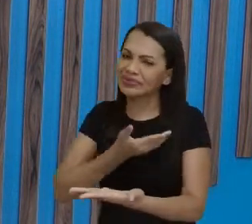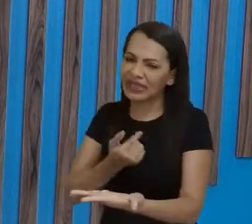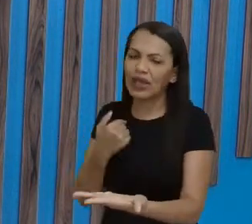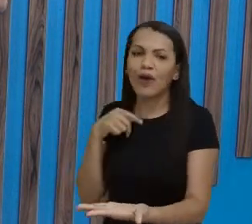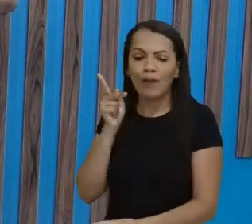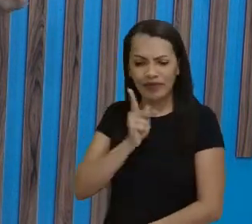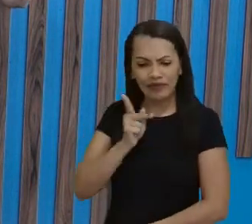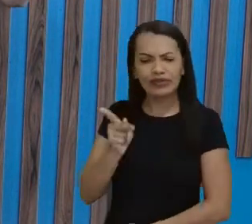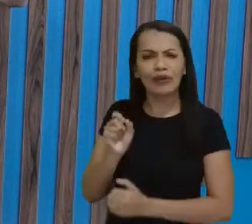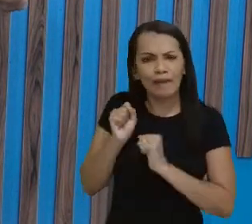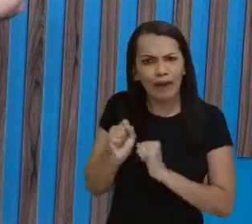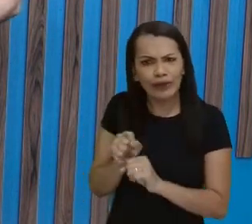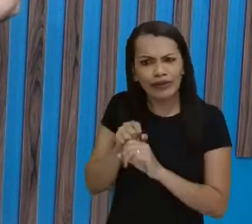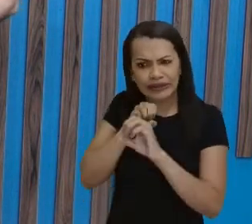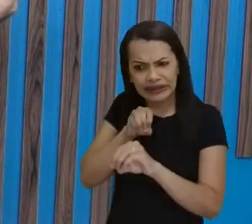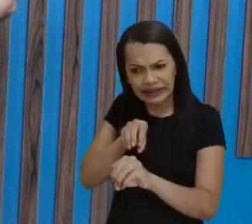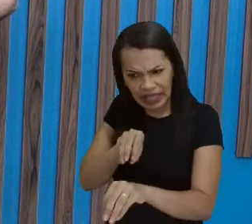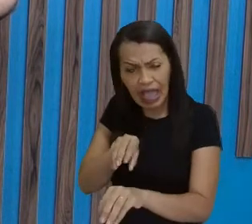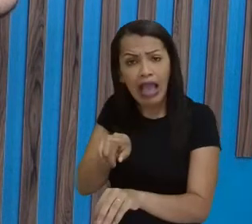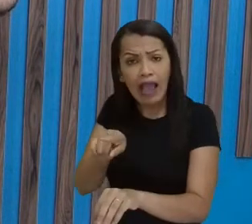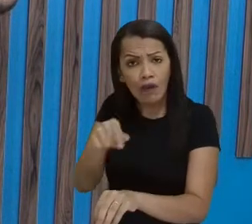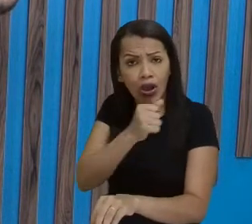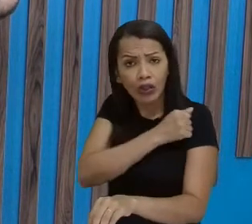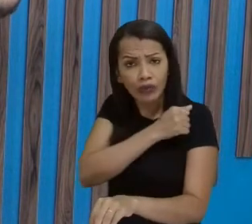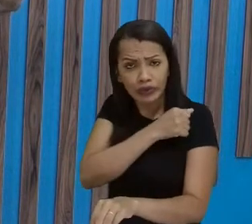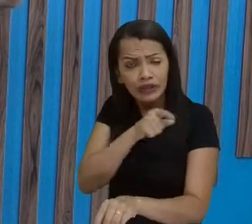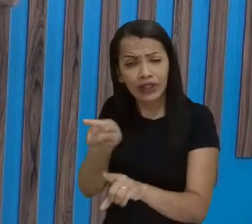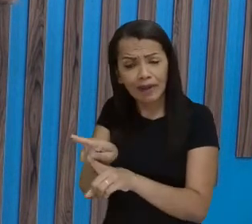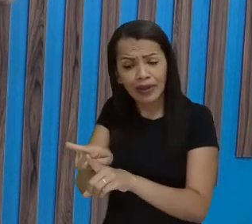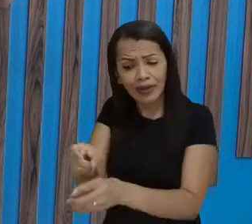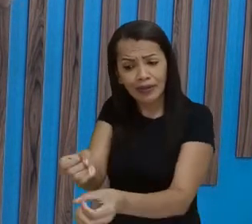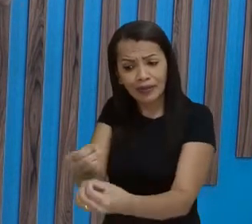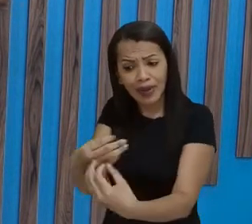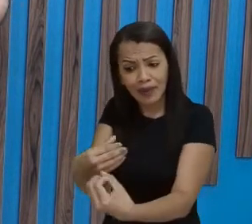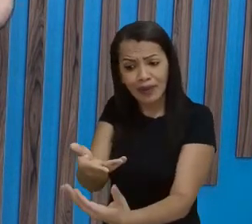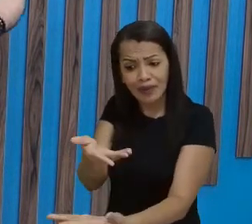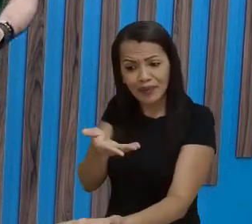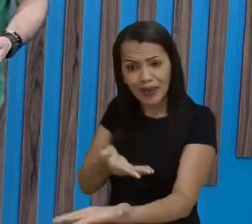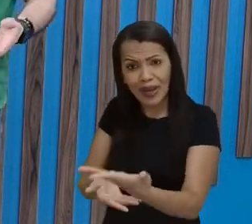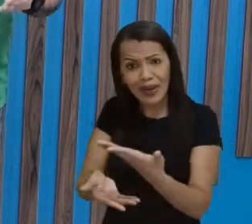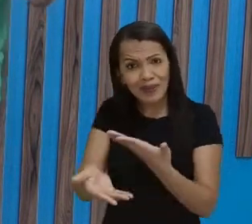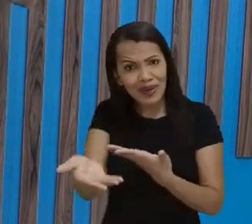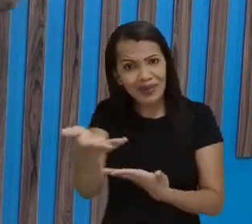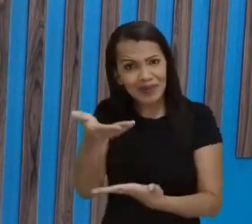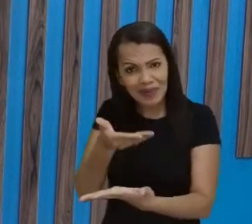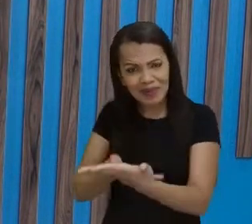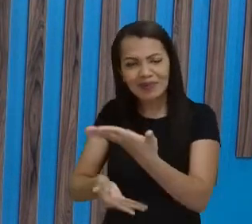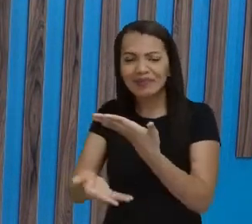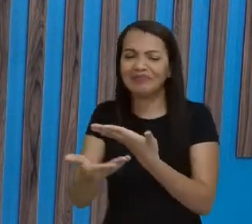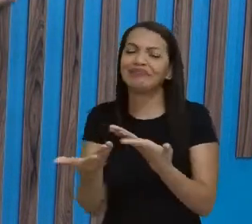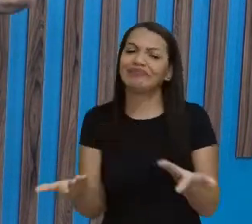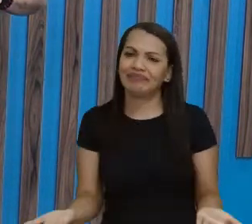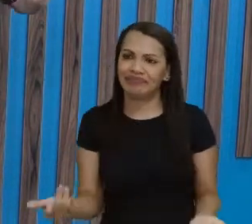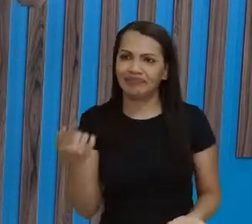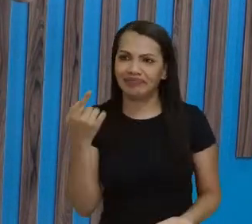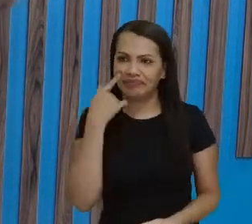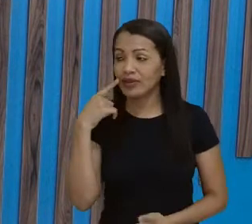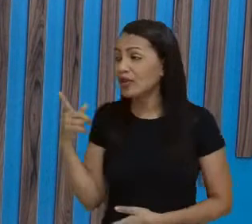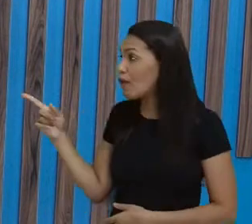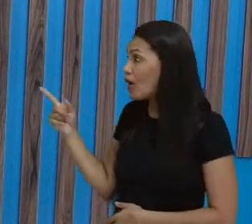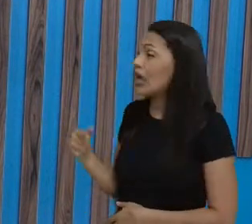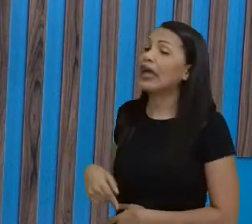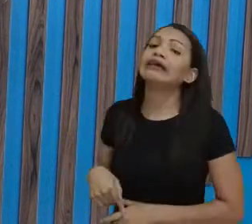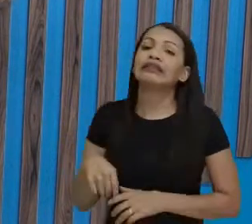aí, negação, é uma educação onde o aluno, ele é um sujeito passivo, que tem a obrigação apenas ali, de